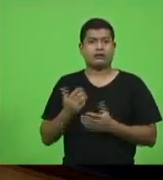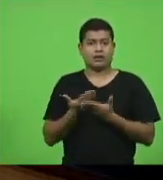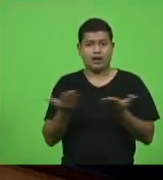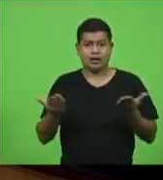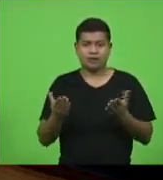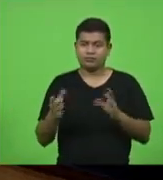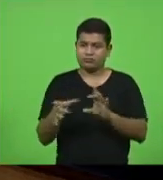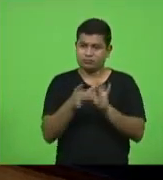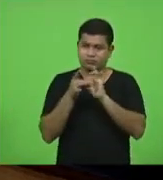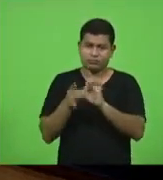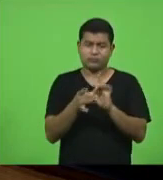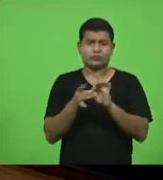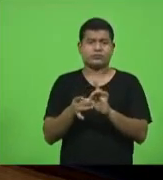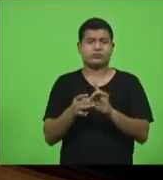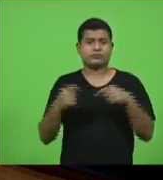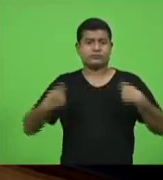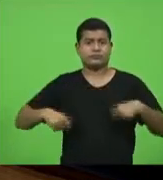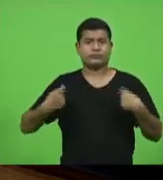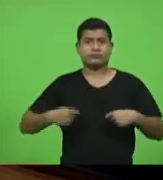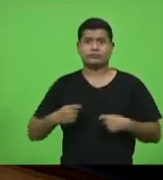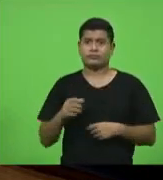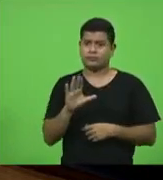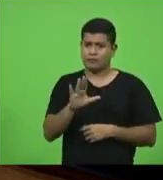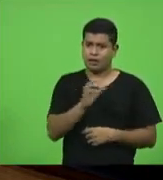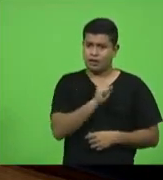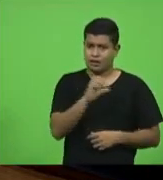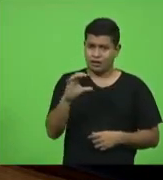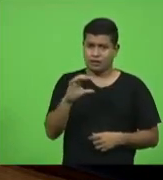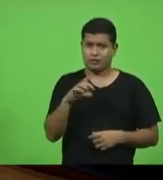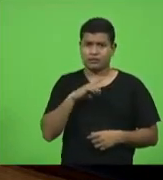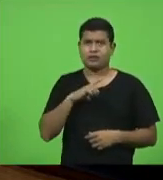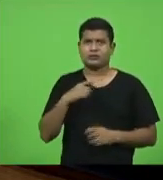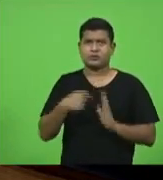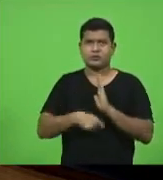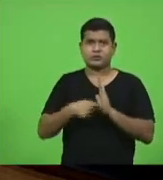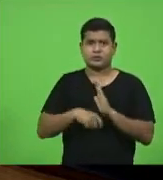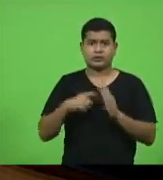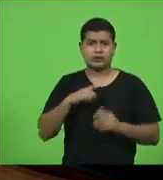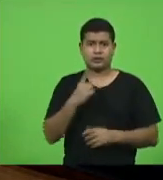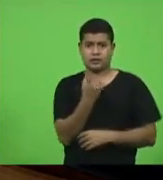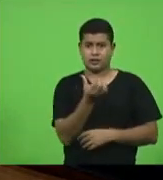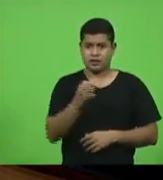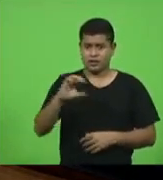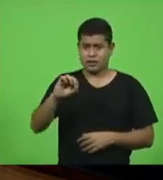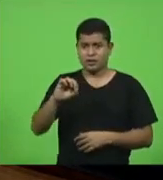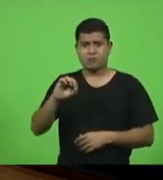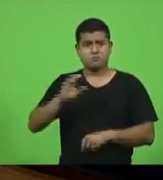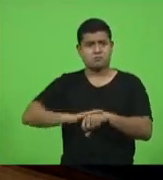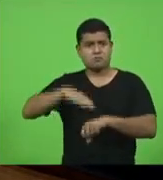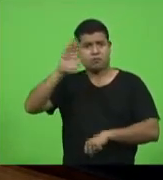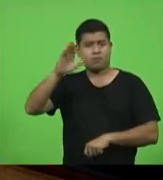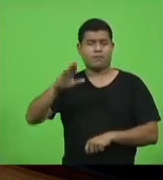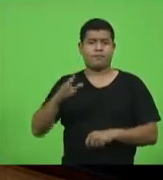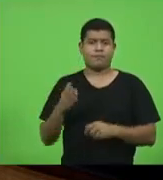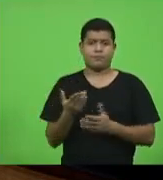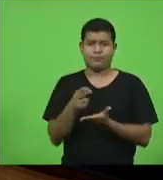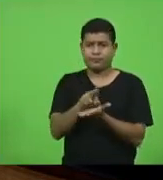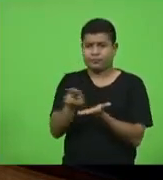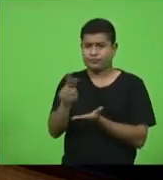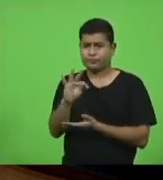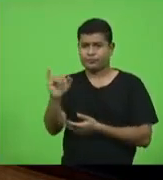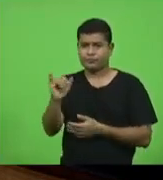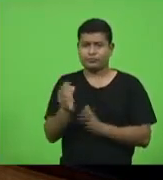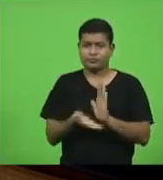nós fizemos mas santa catarina fez a sua parte sim hoje temos 160% mais leitos de UTI do que tínhamos no início